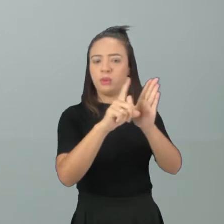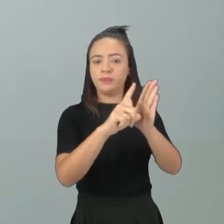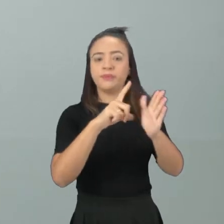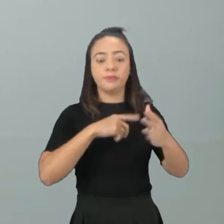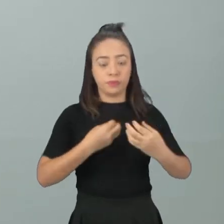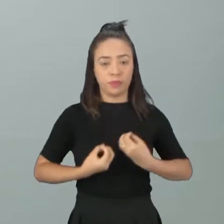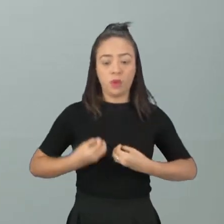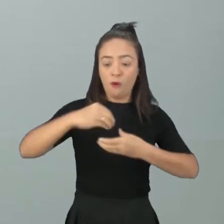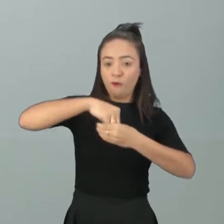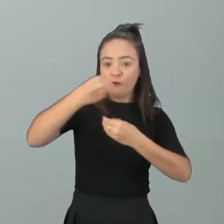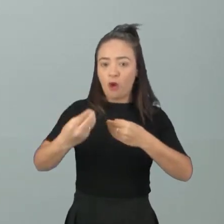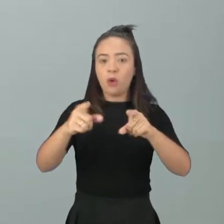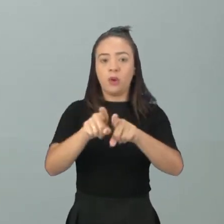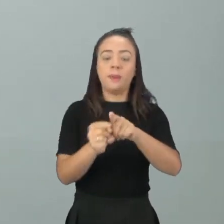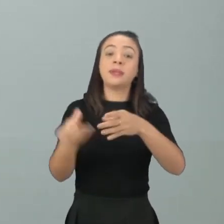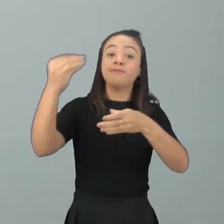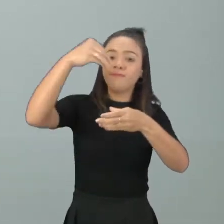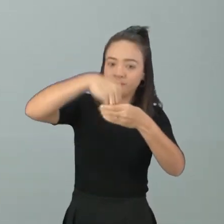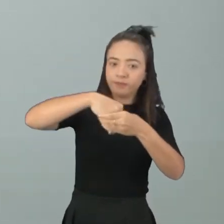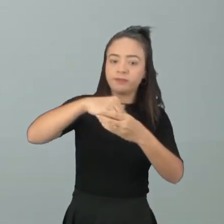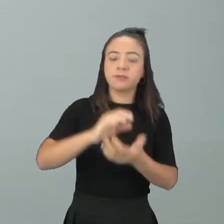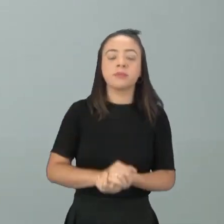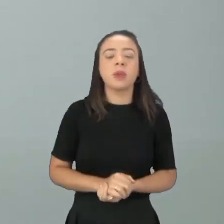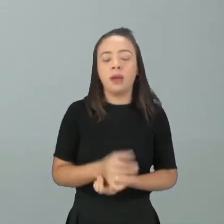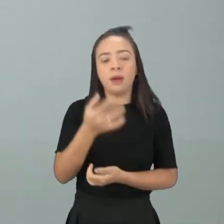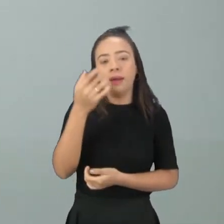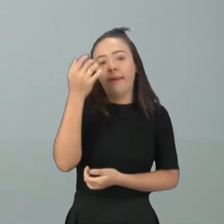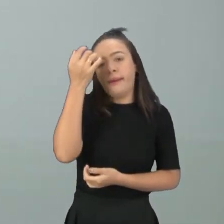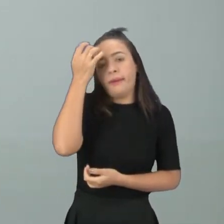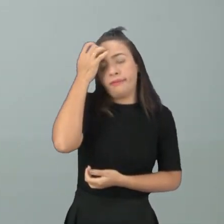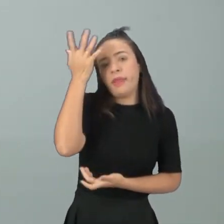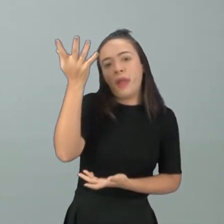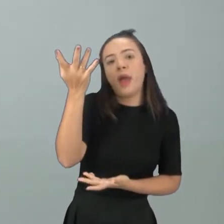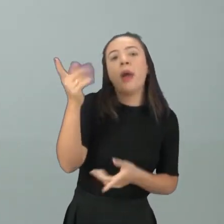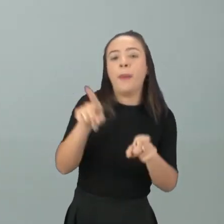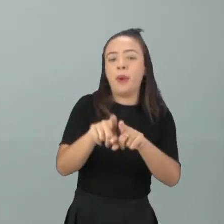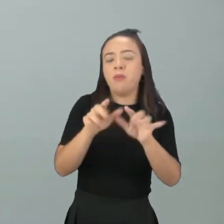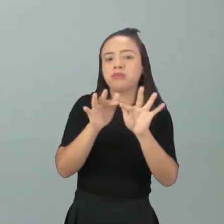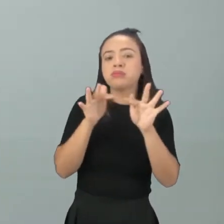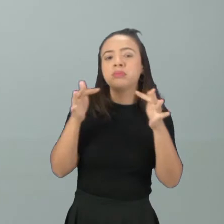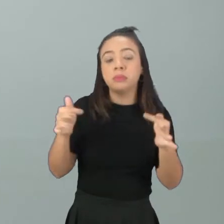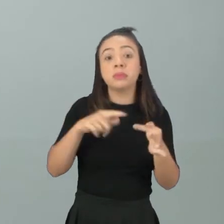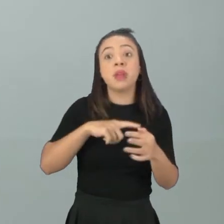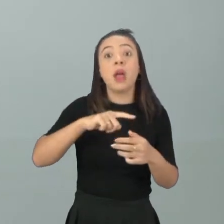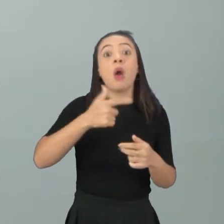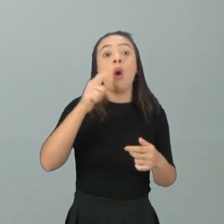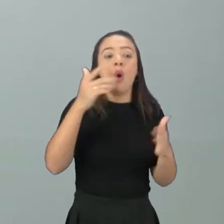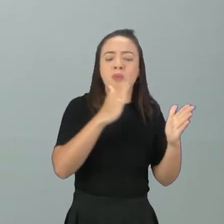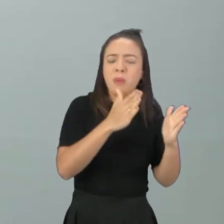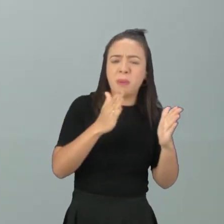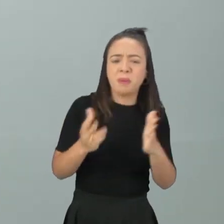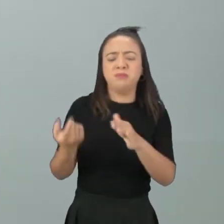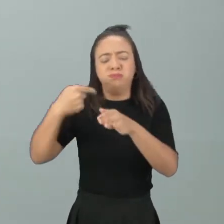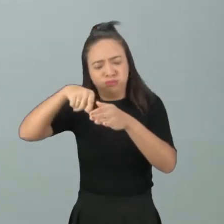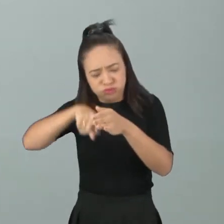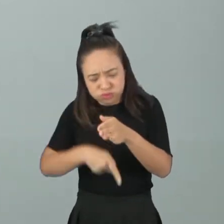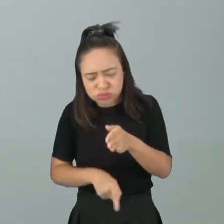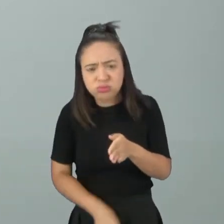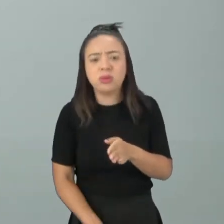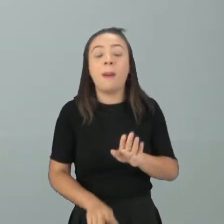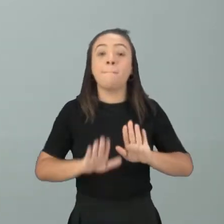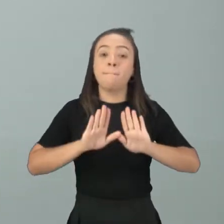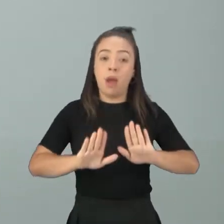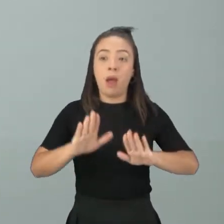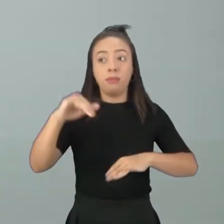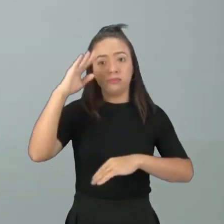externos e órgãos internos, tá bom? Bem simples, é uma divisão bem básica. Depois a gente vai, né... Existem divisões mais aprofundadas, tá? Mas